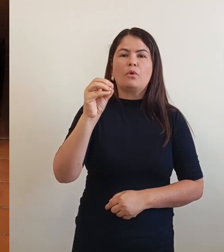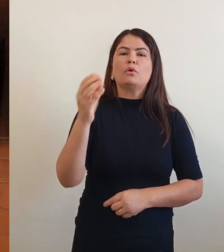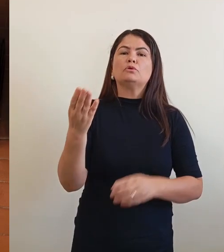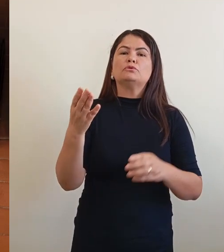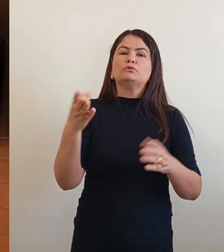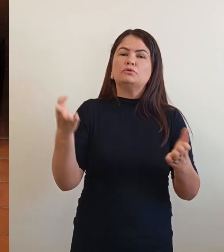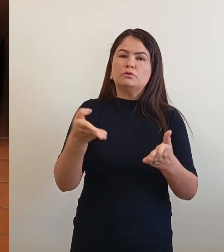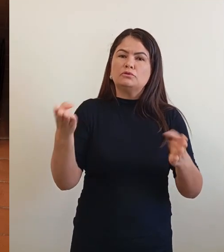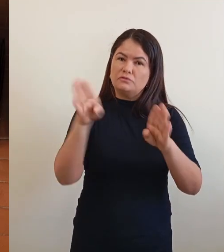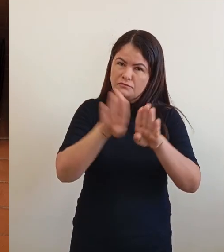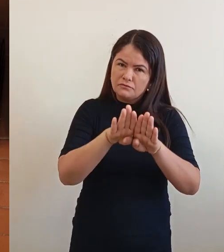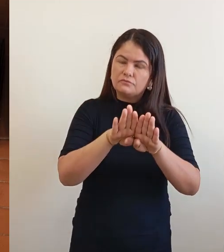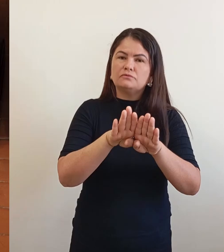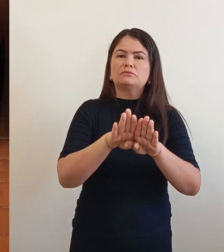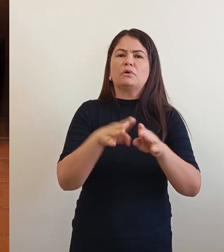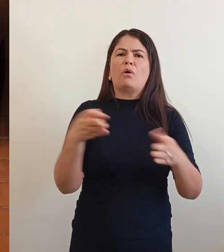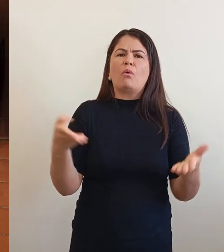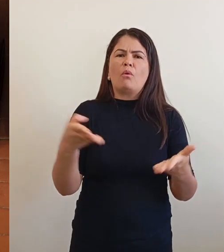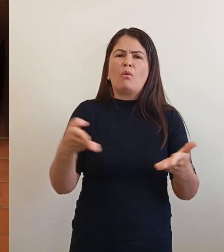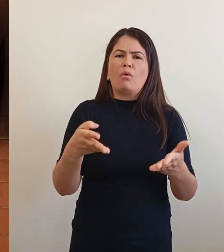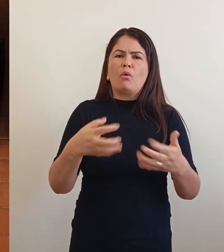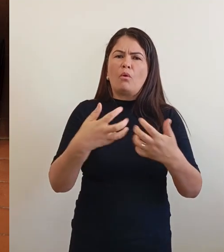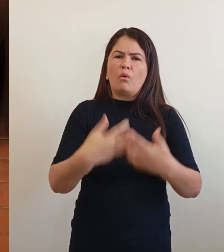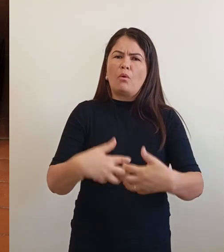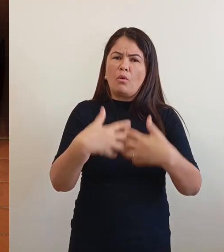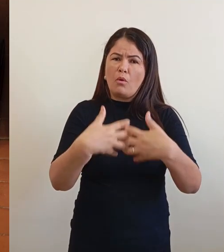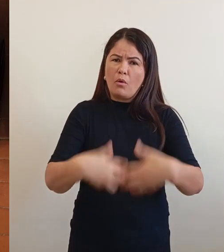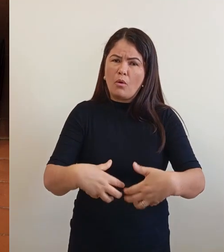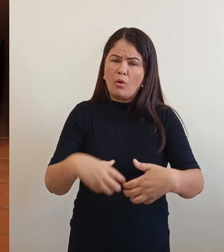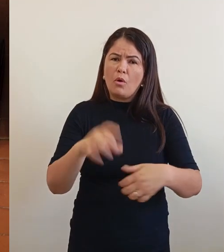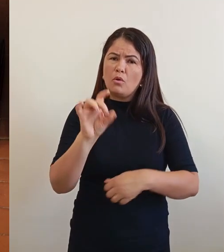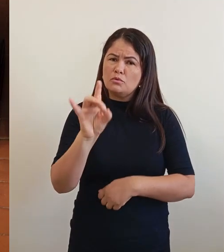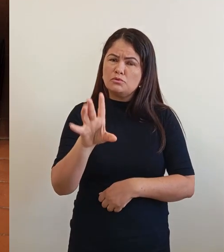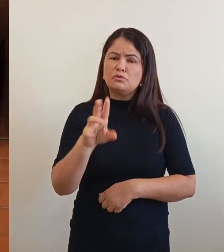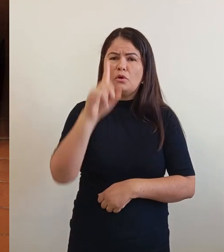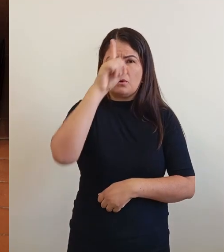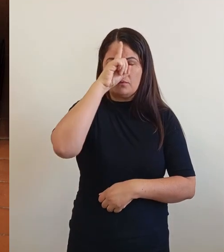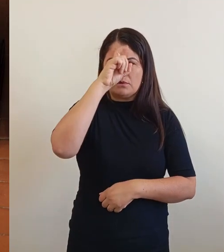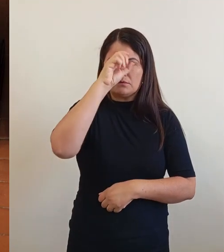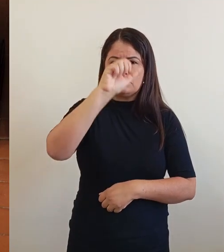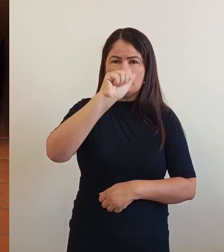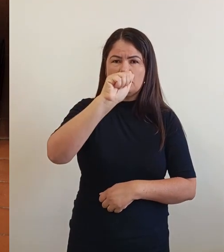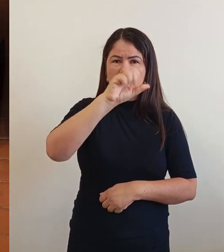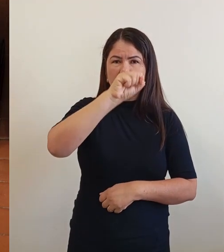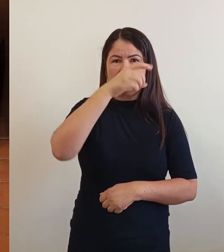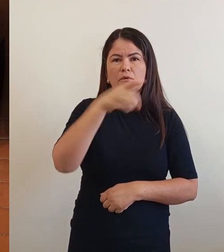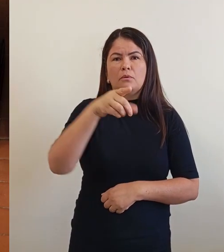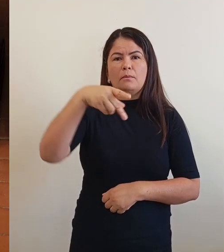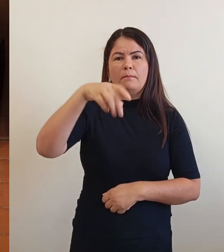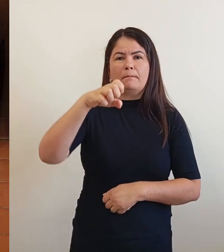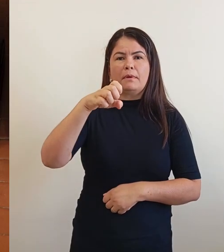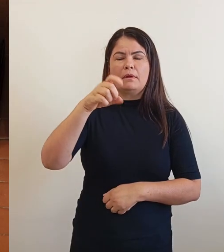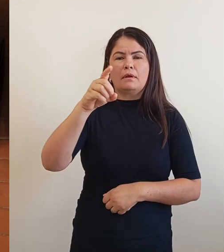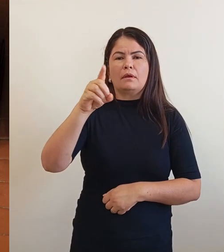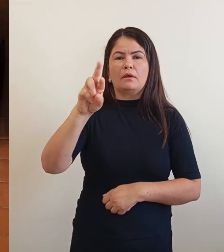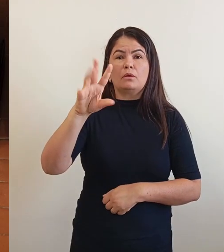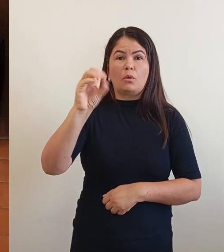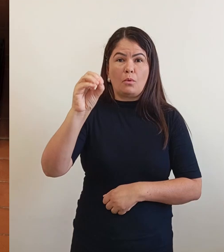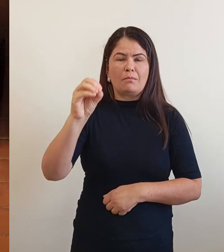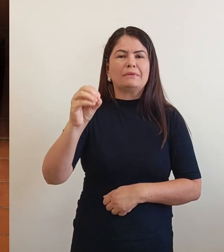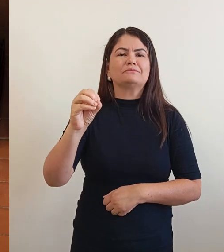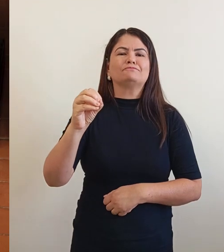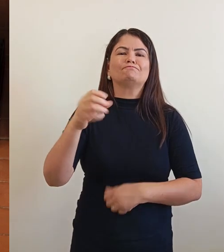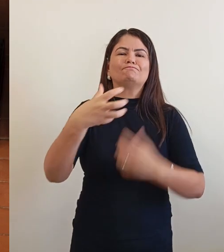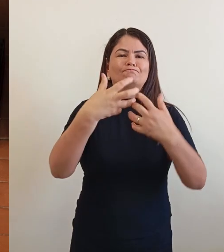tinham um centro cirúrgico funcionando com todo vapor. E hoje, nem o Hospital São Pedro funciona direito.